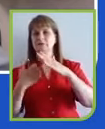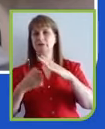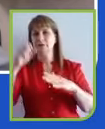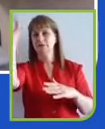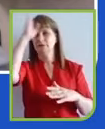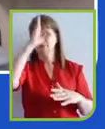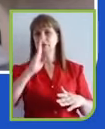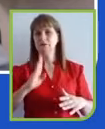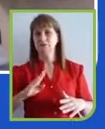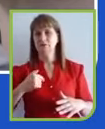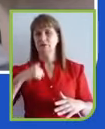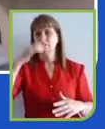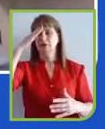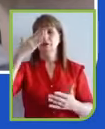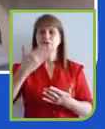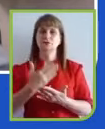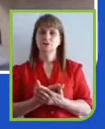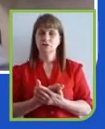valor compartilhado,